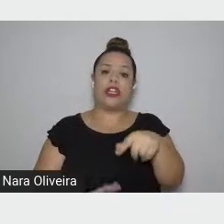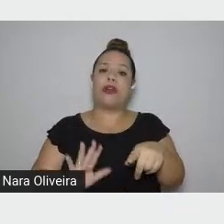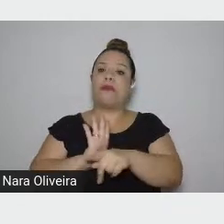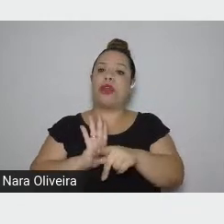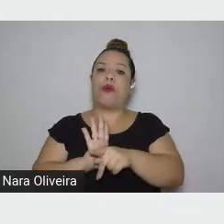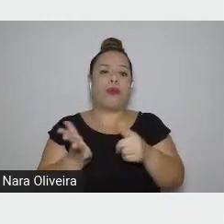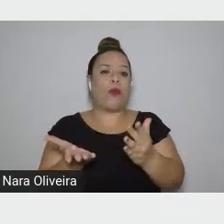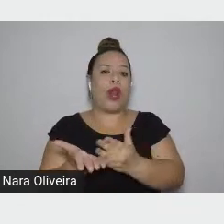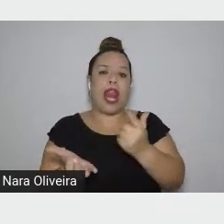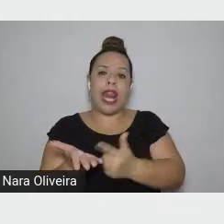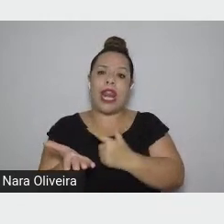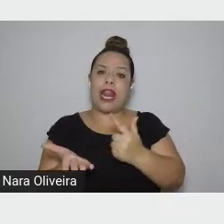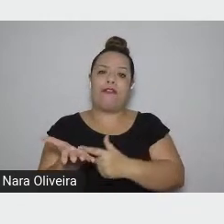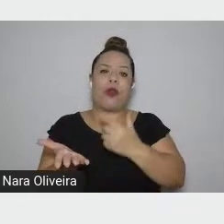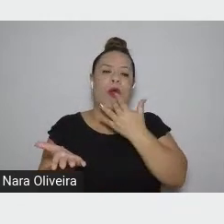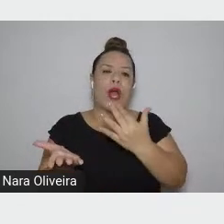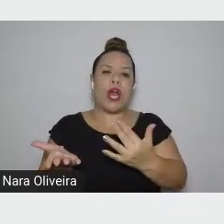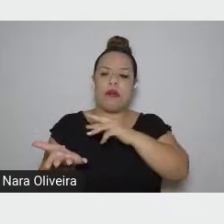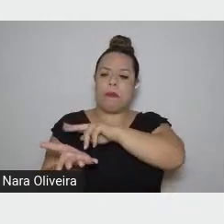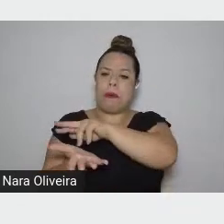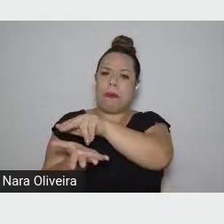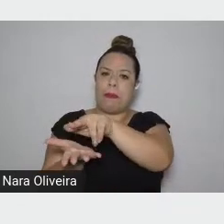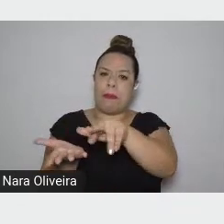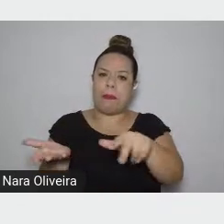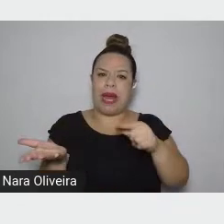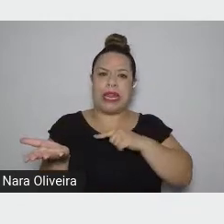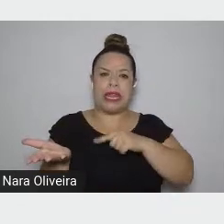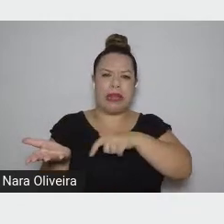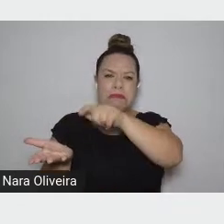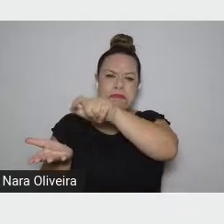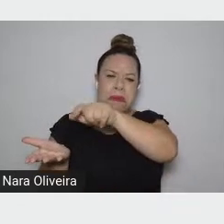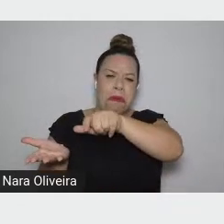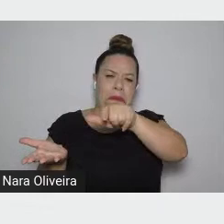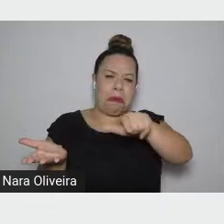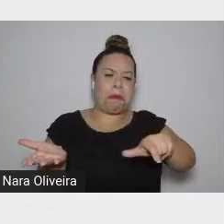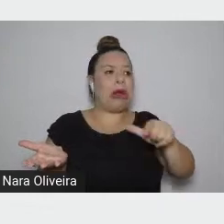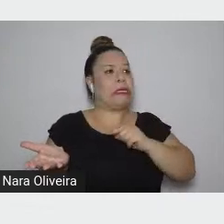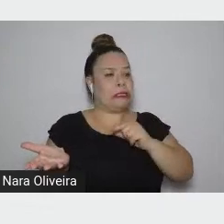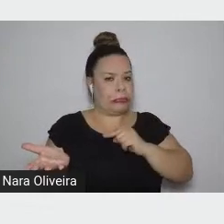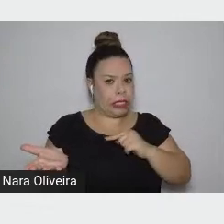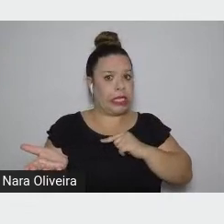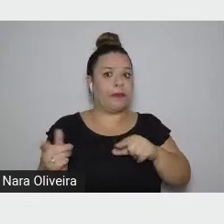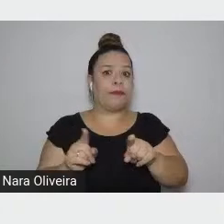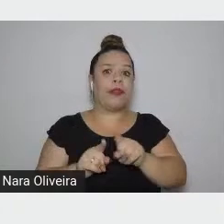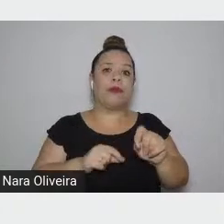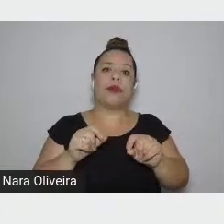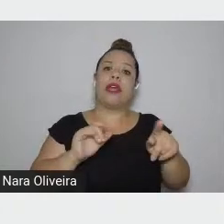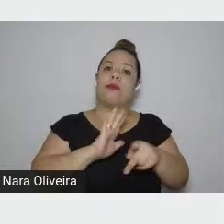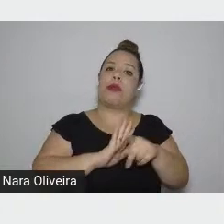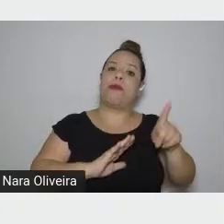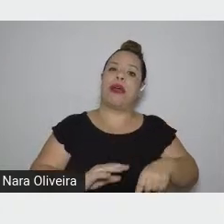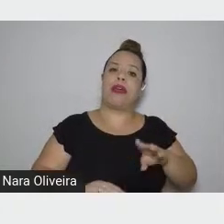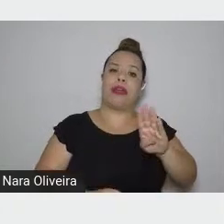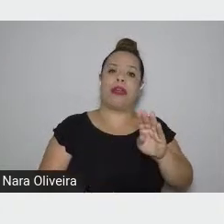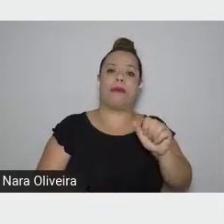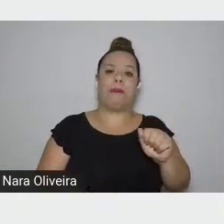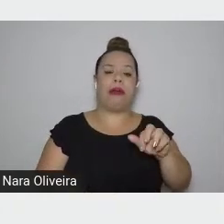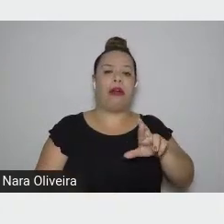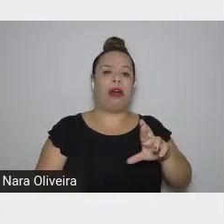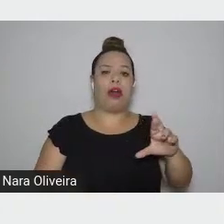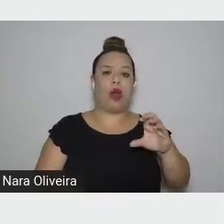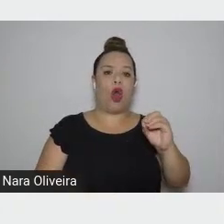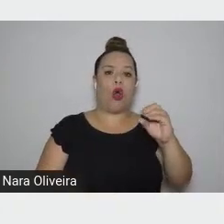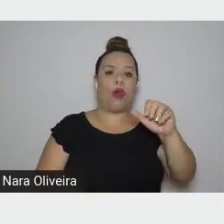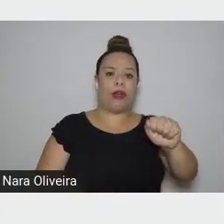porque tem inúmeros personagens, e uma ópera barroca. Aliás, foi feita uma